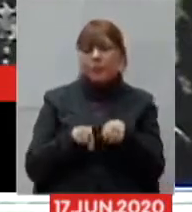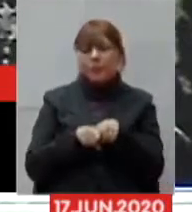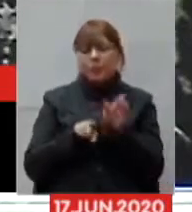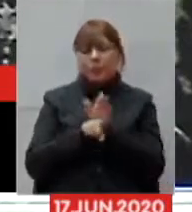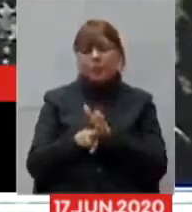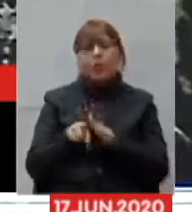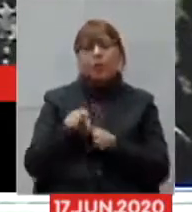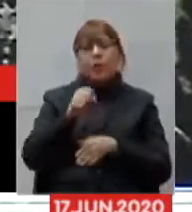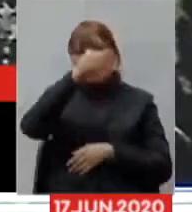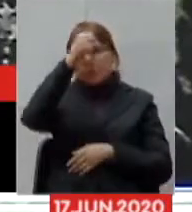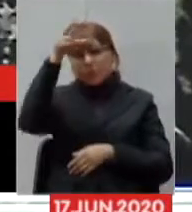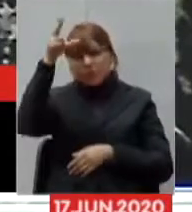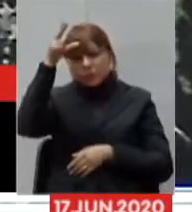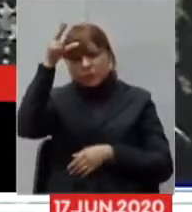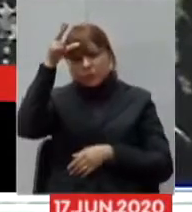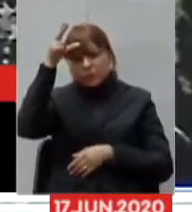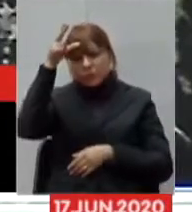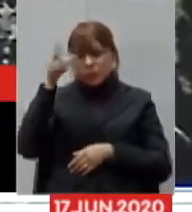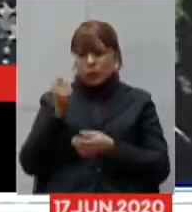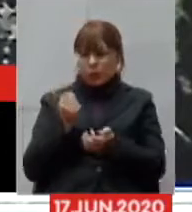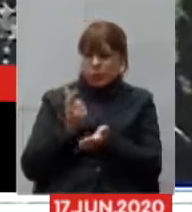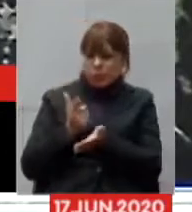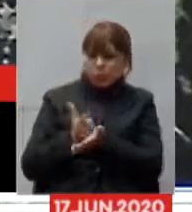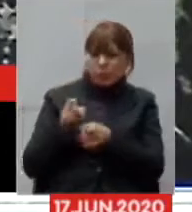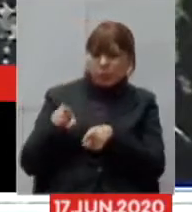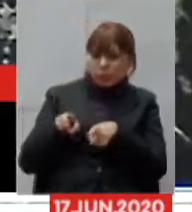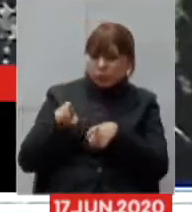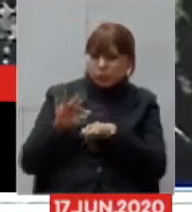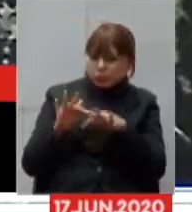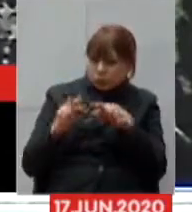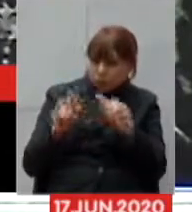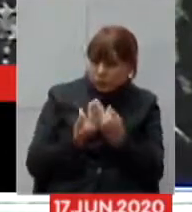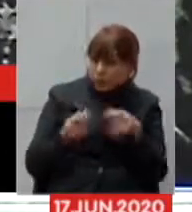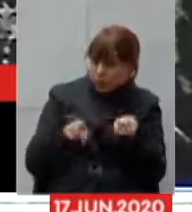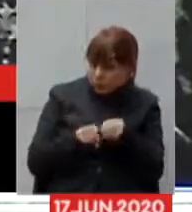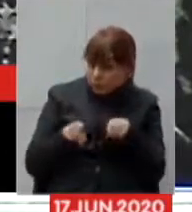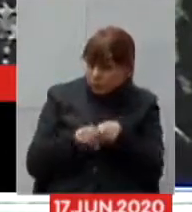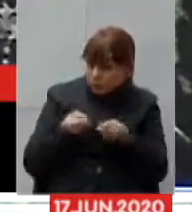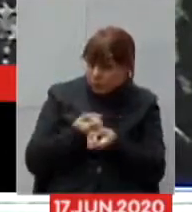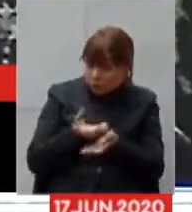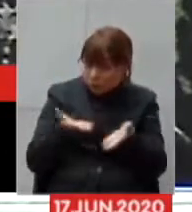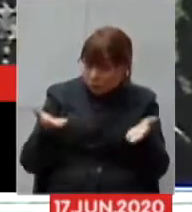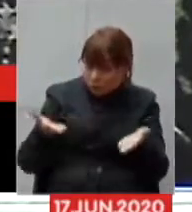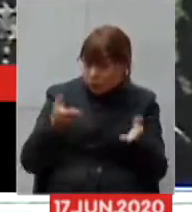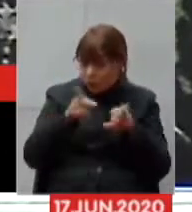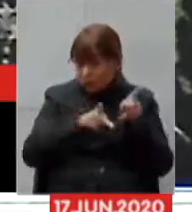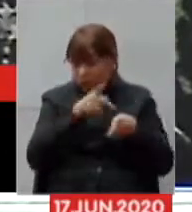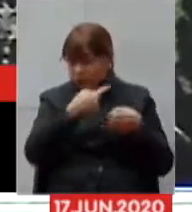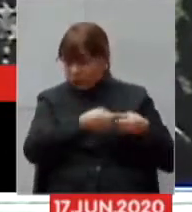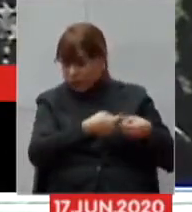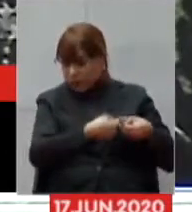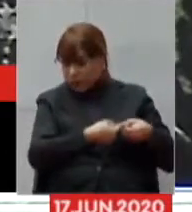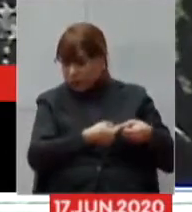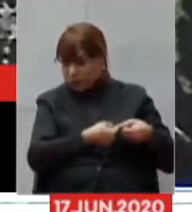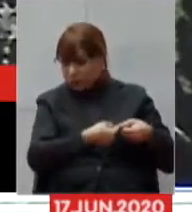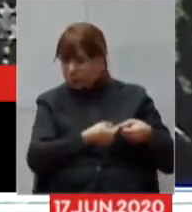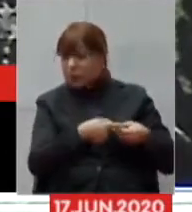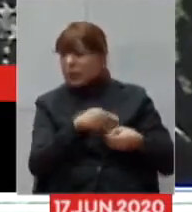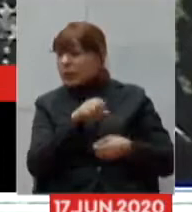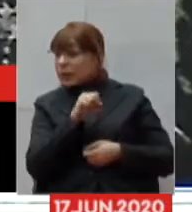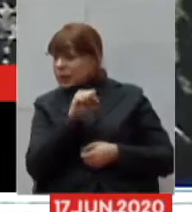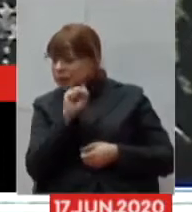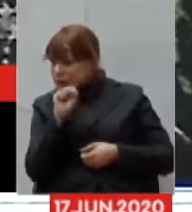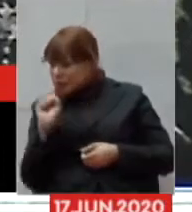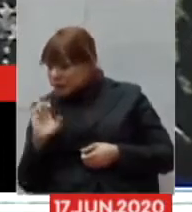está comprando da agricultura familiar e fornecendo para a população urbana se sim o